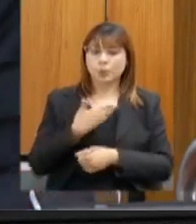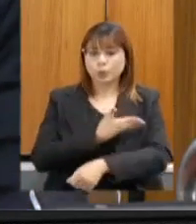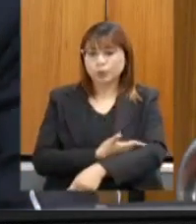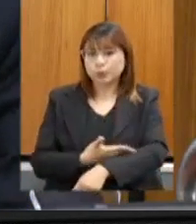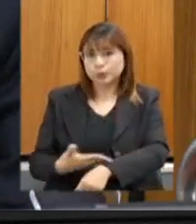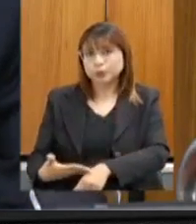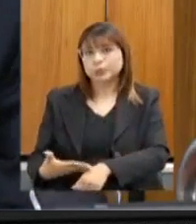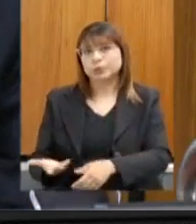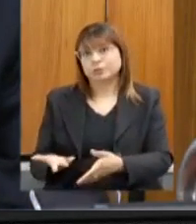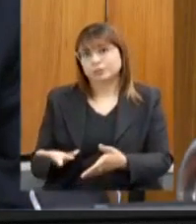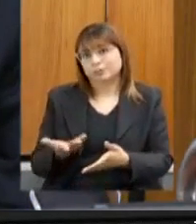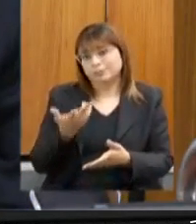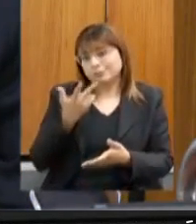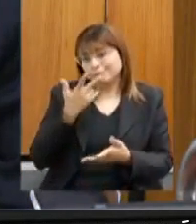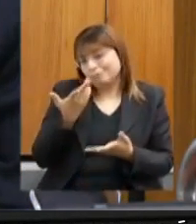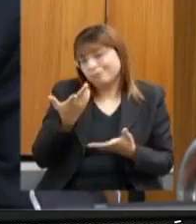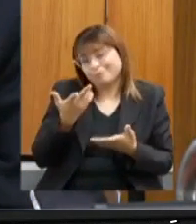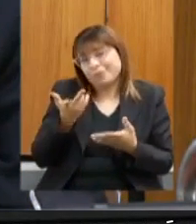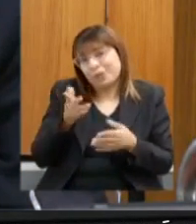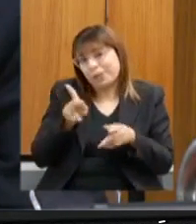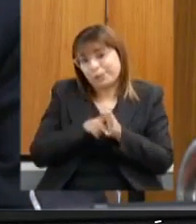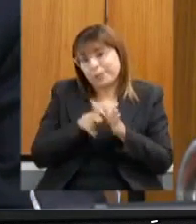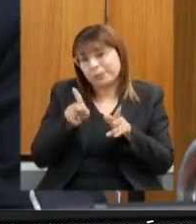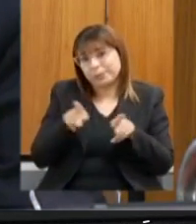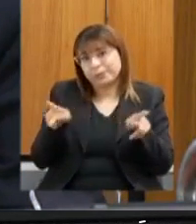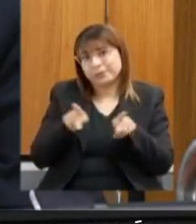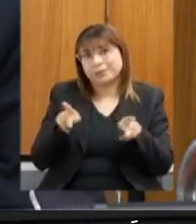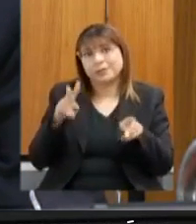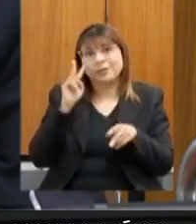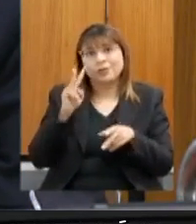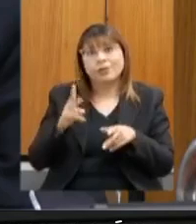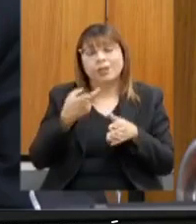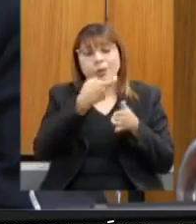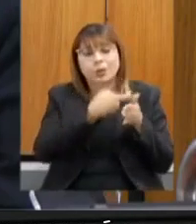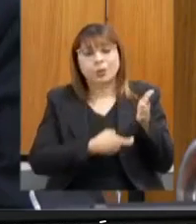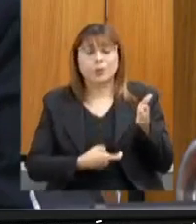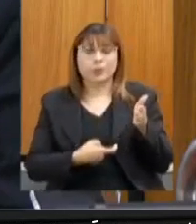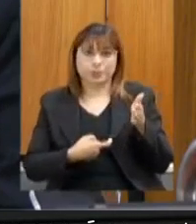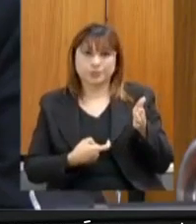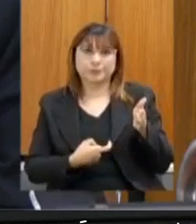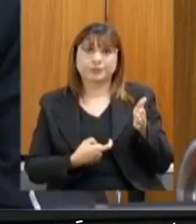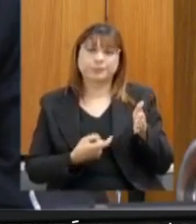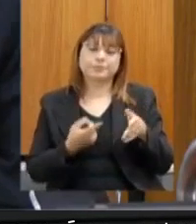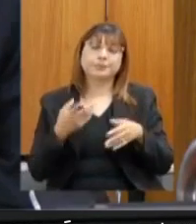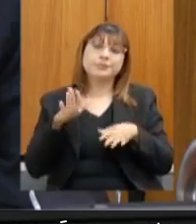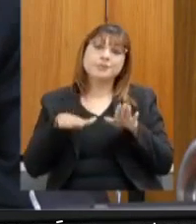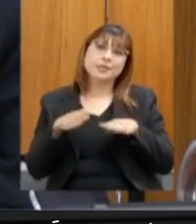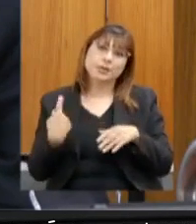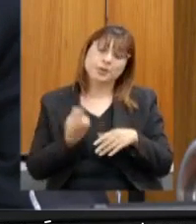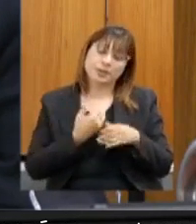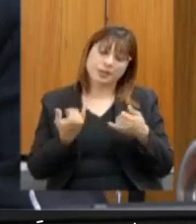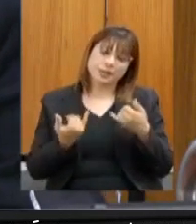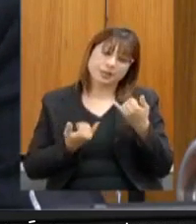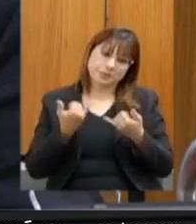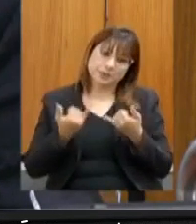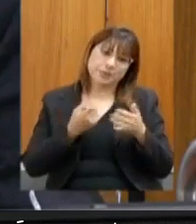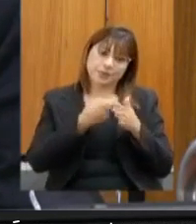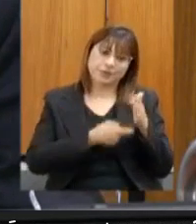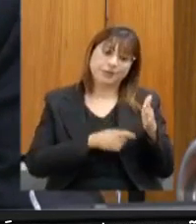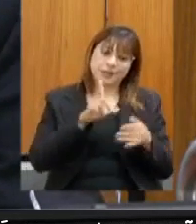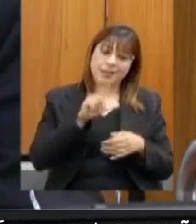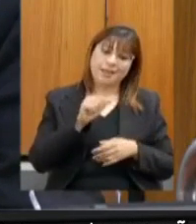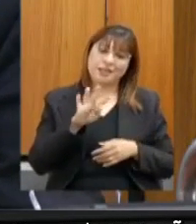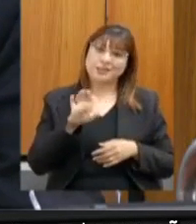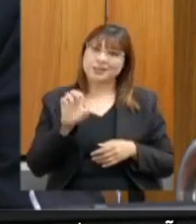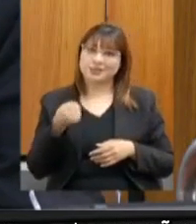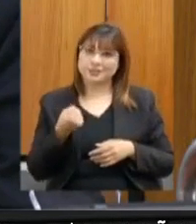professoral de sempre olhar currículos, a gente às vezes brinca que o currículo Lattes, a plataforma Lattes